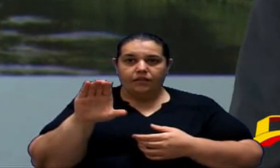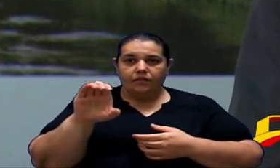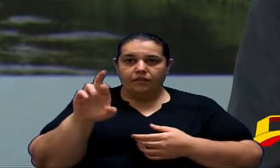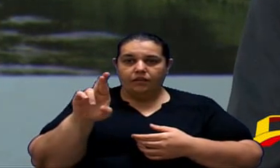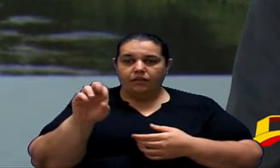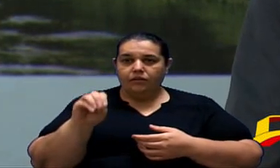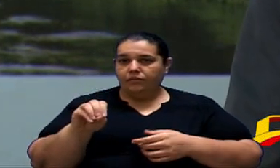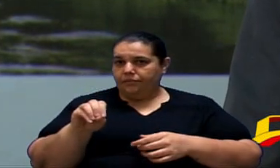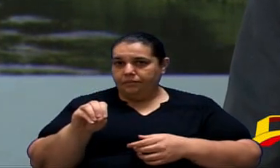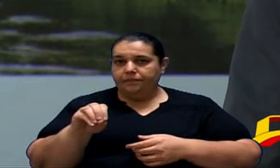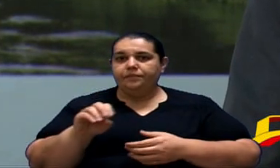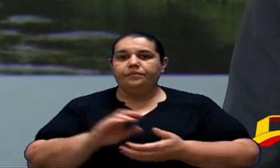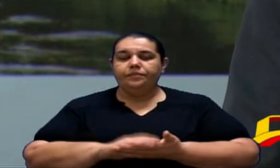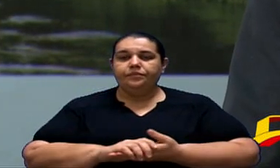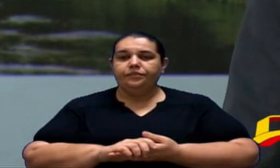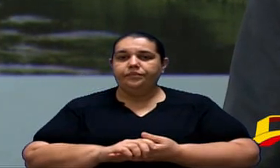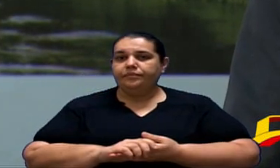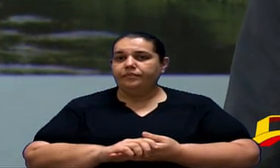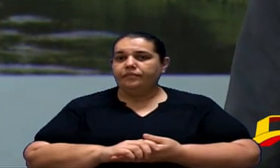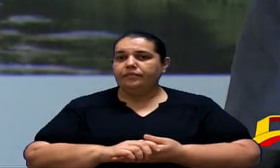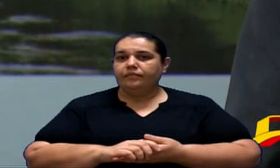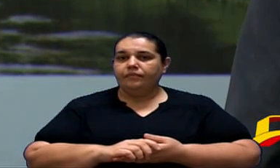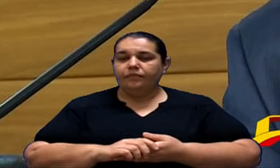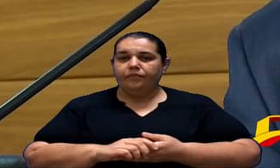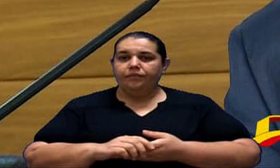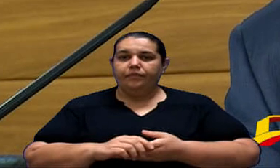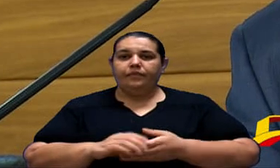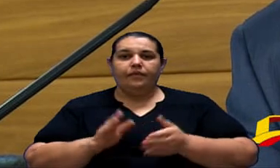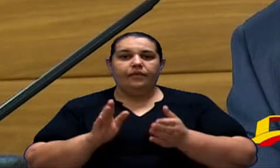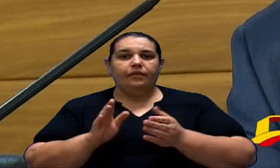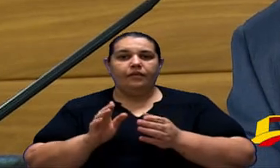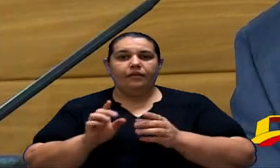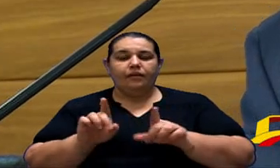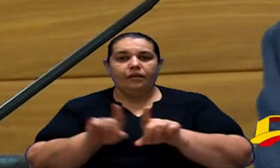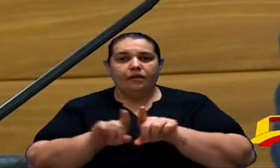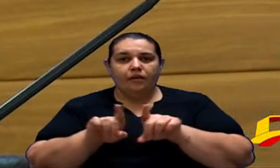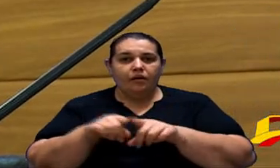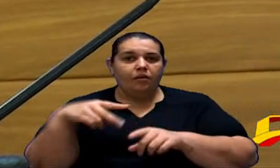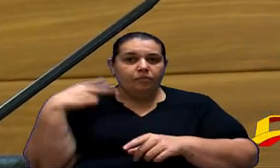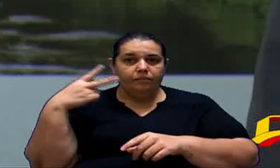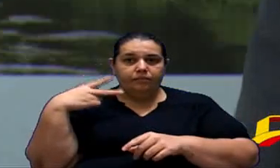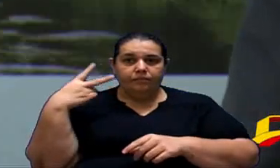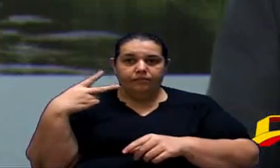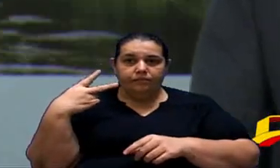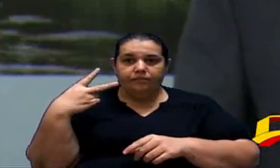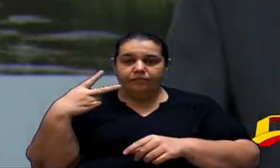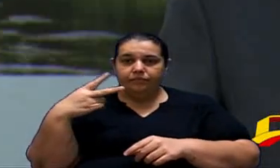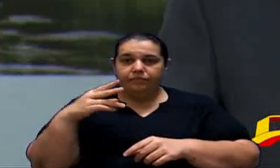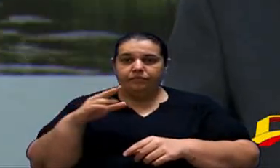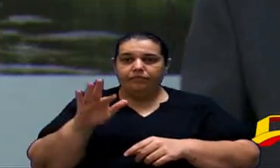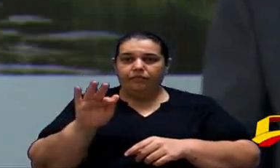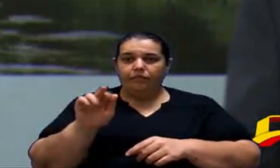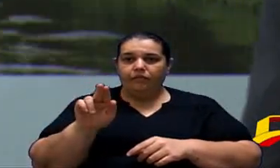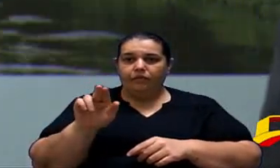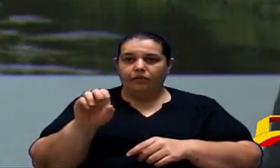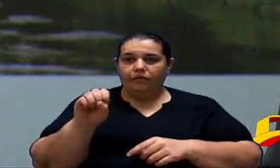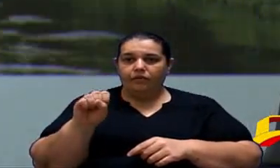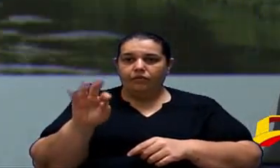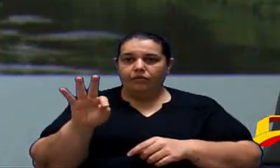E os outros Nobres vereadores Fausto